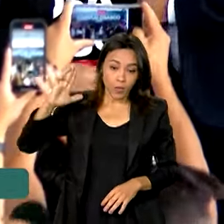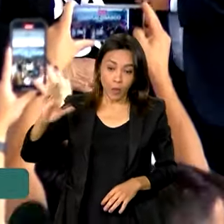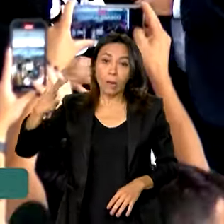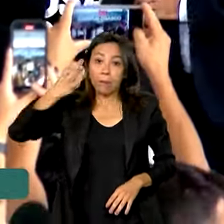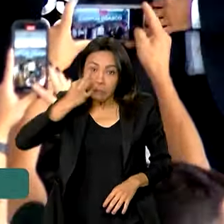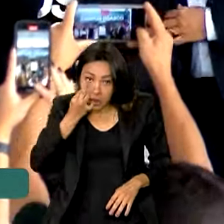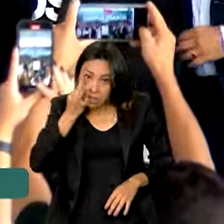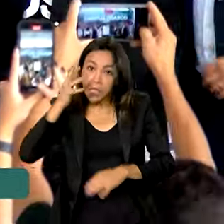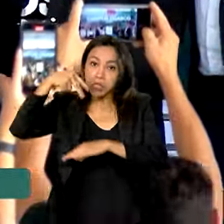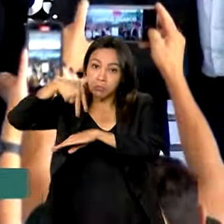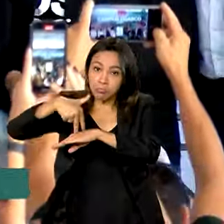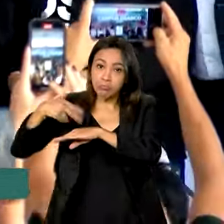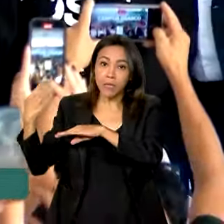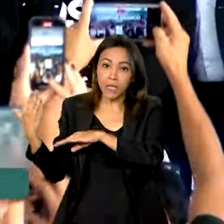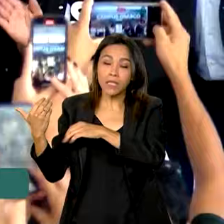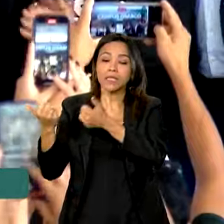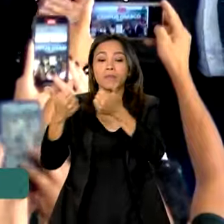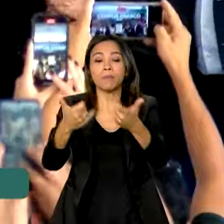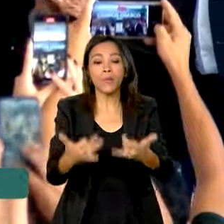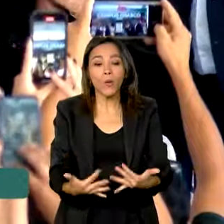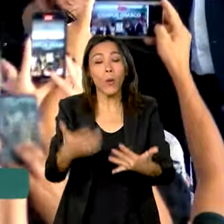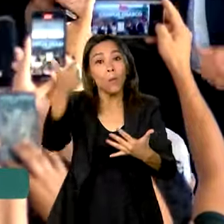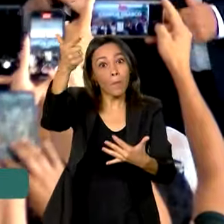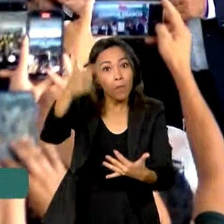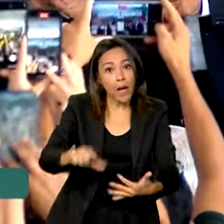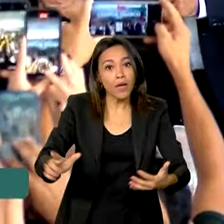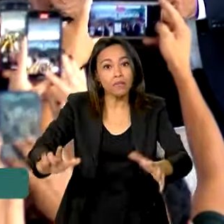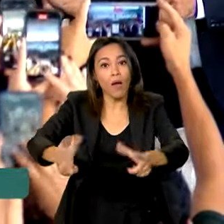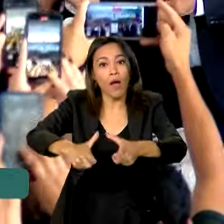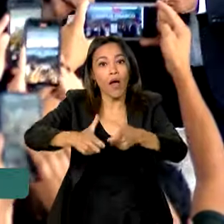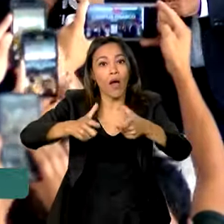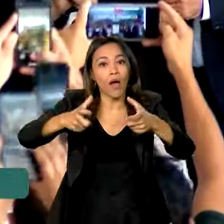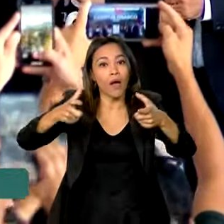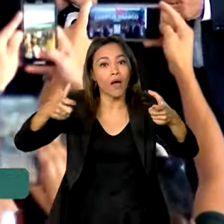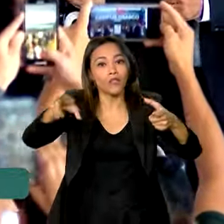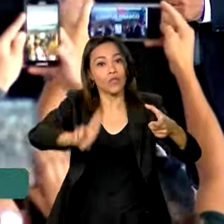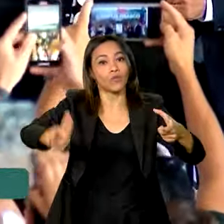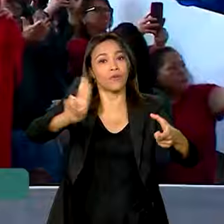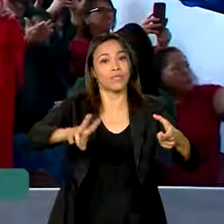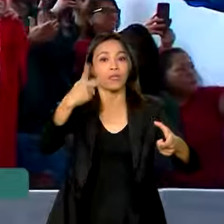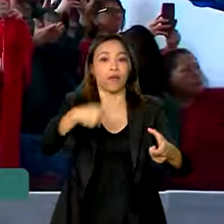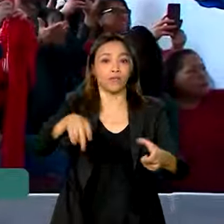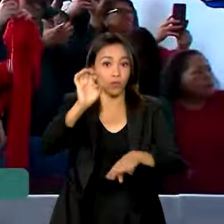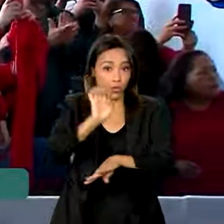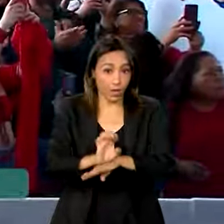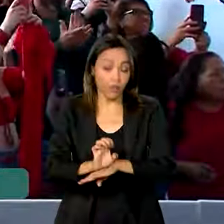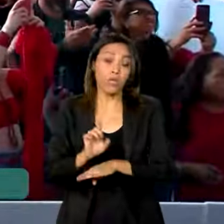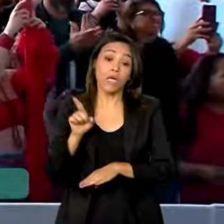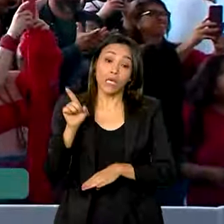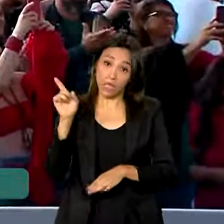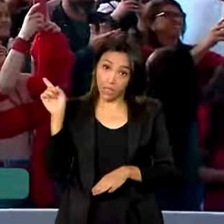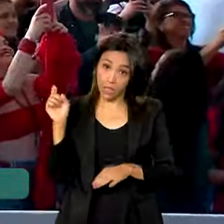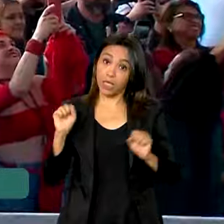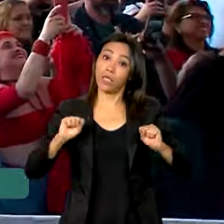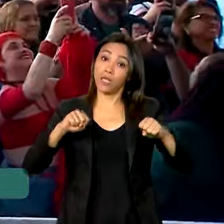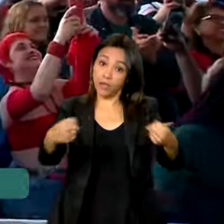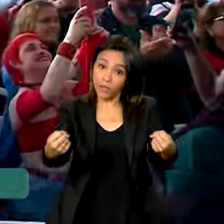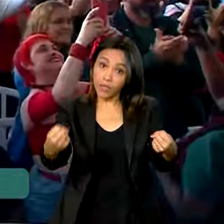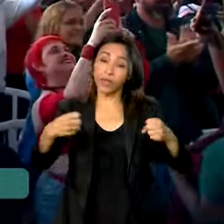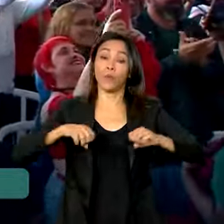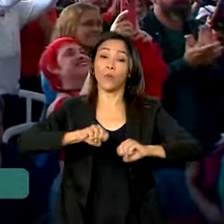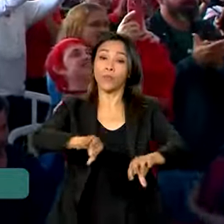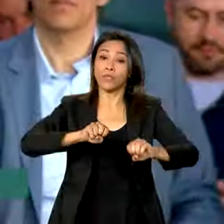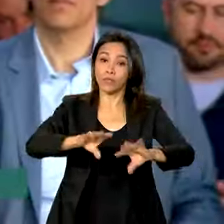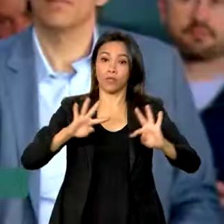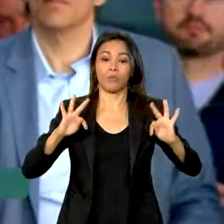evento, destacou a ampliação das universidades federais no Estado e defendeu educação para